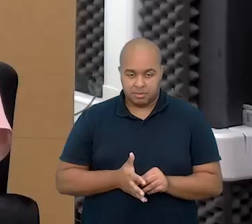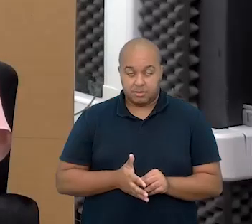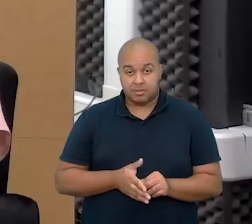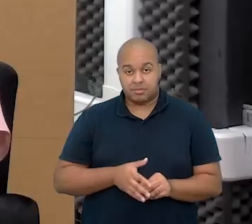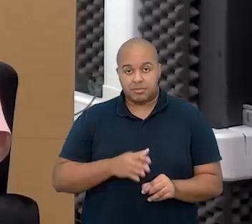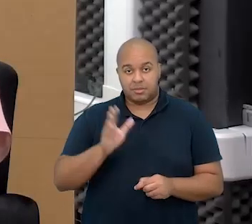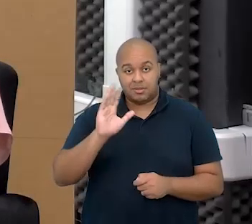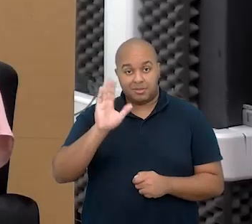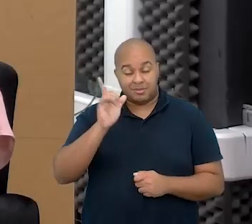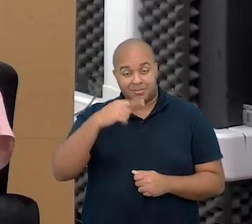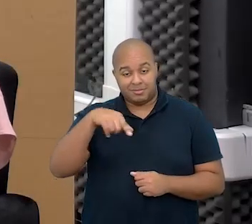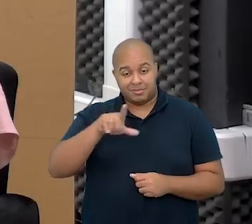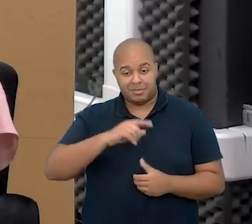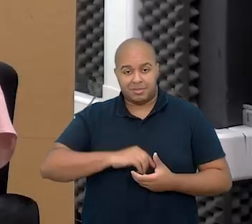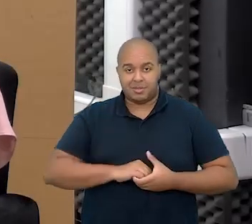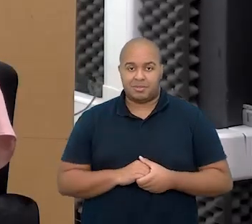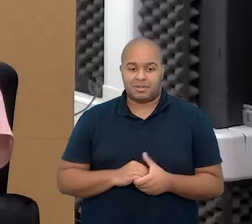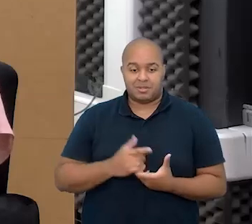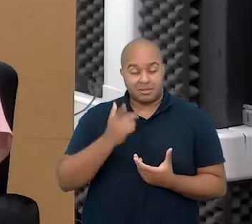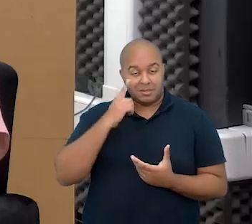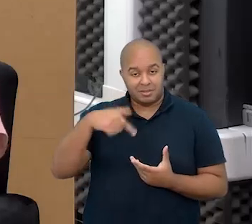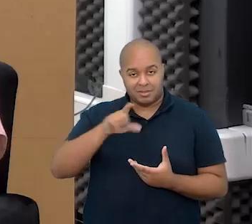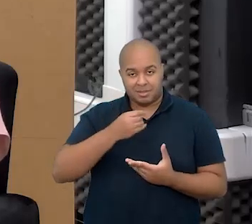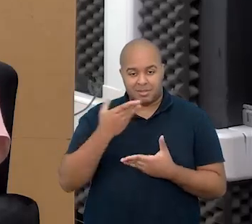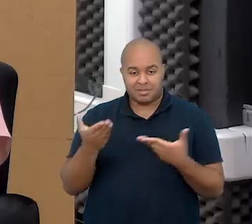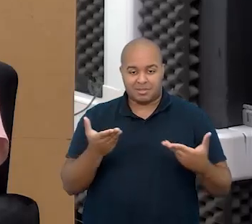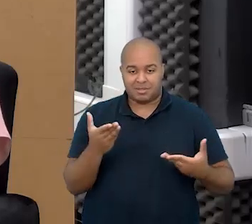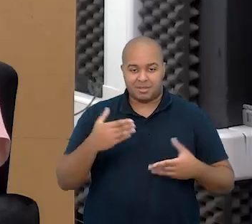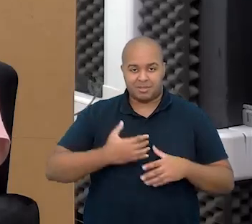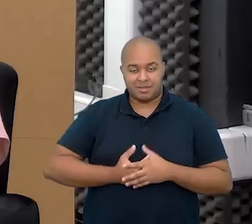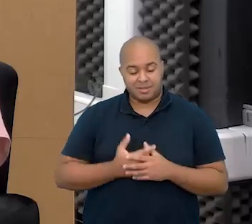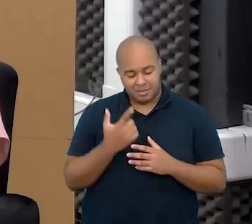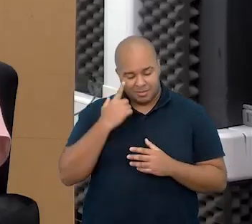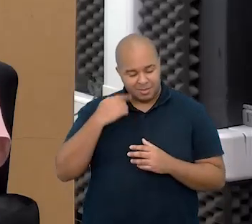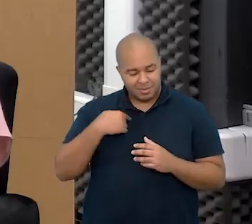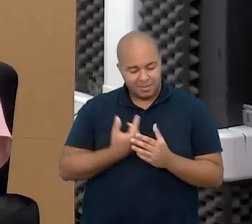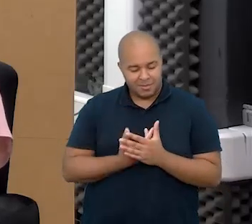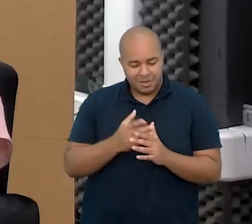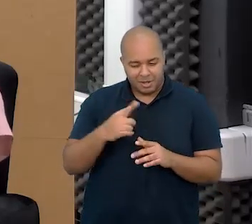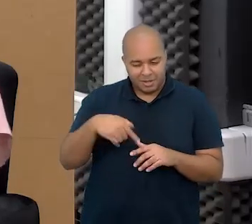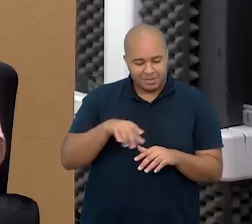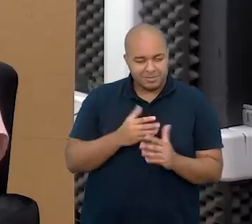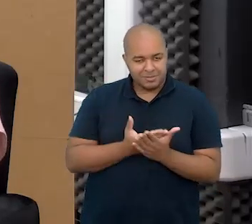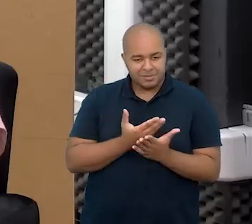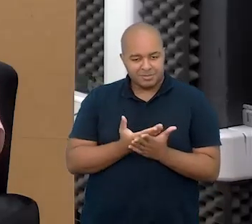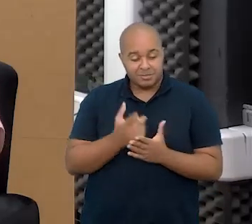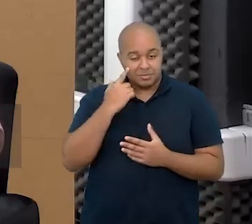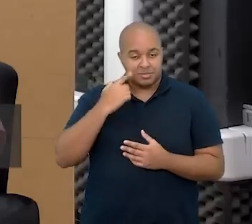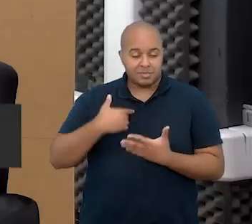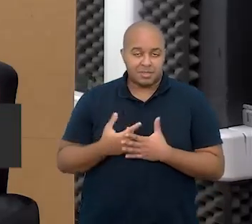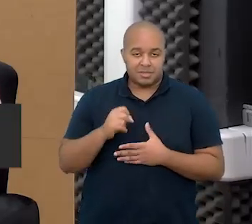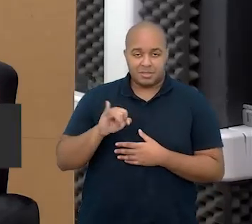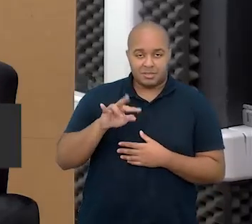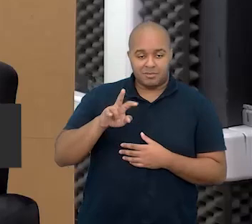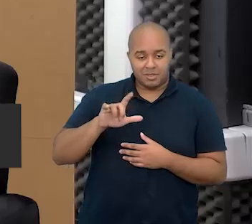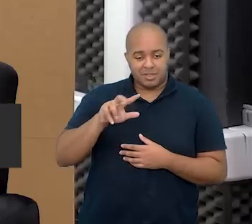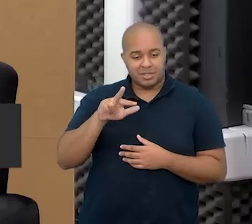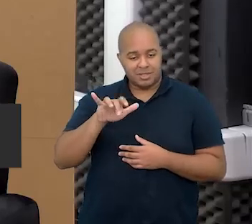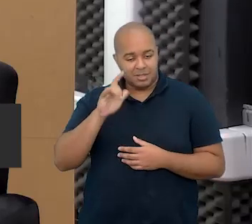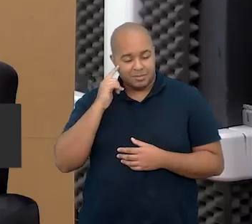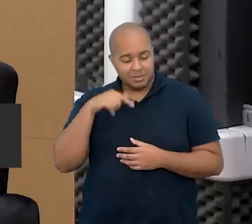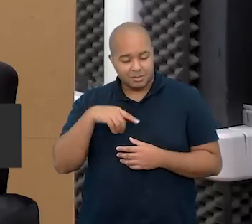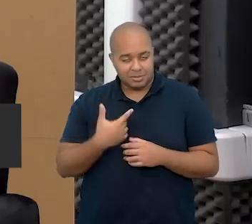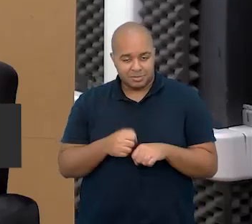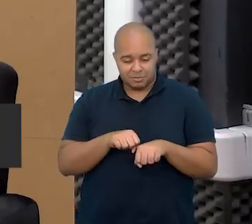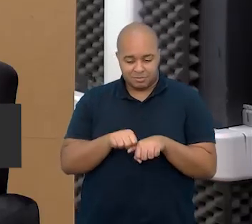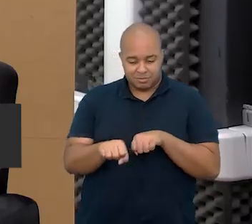Olá a todos! Sejam todos bem-vindos a essa semana de estudo. Eu sou a Silvana Lima, estou